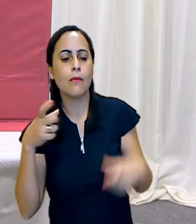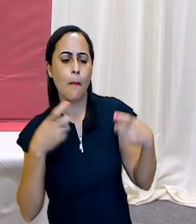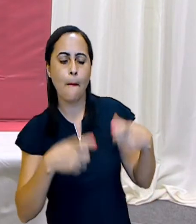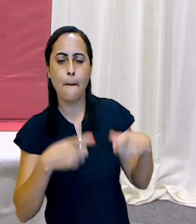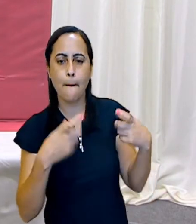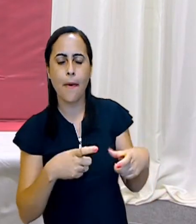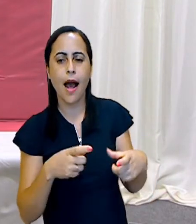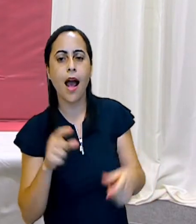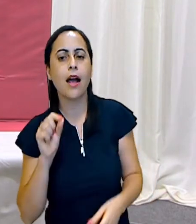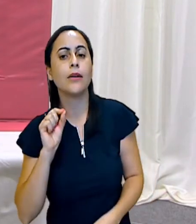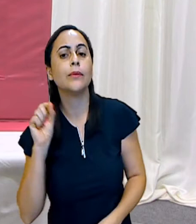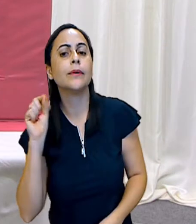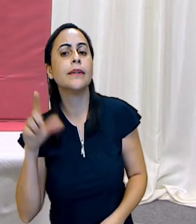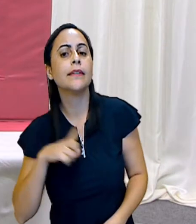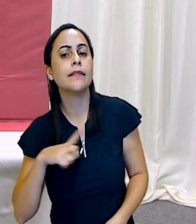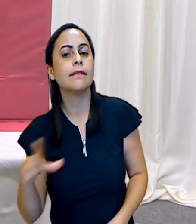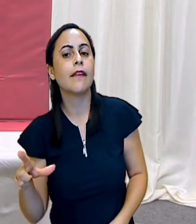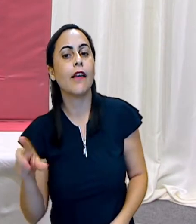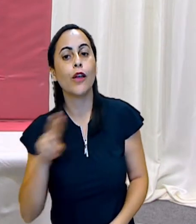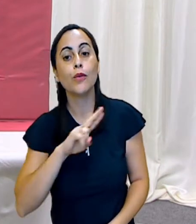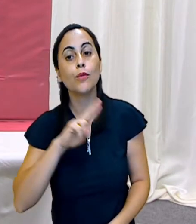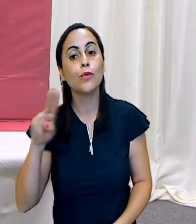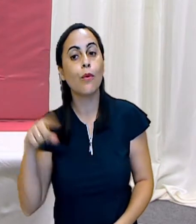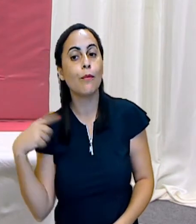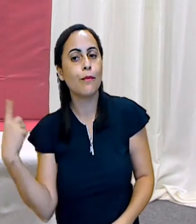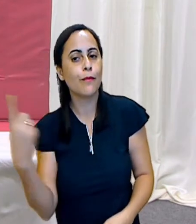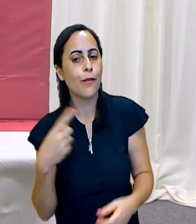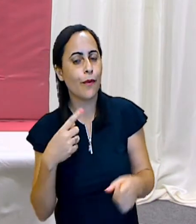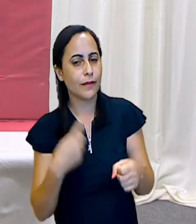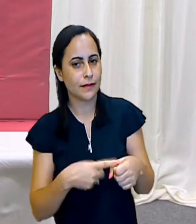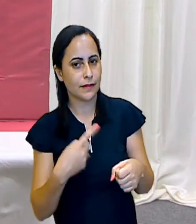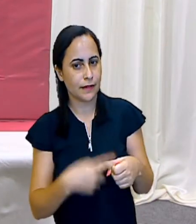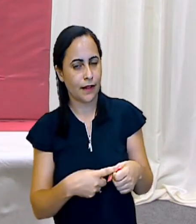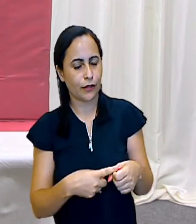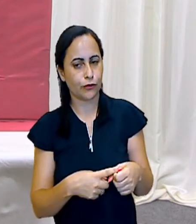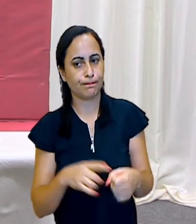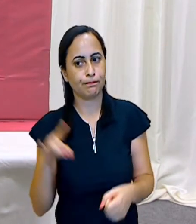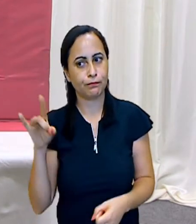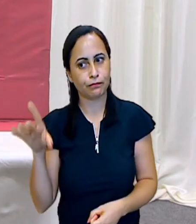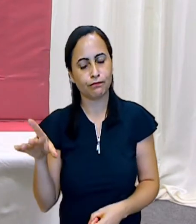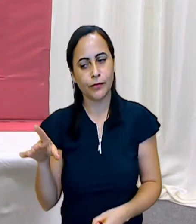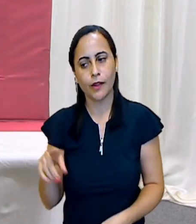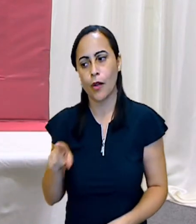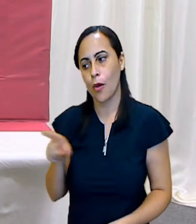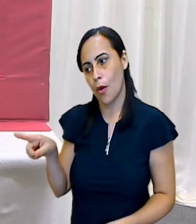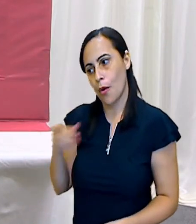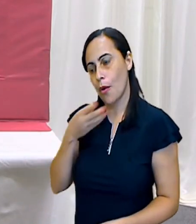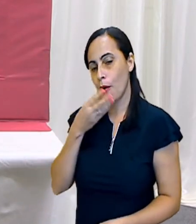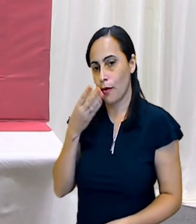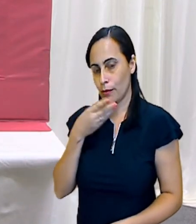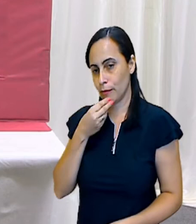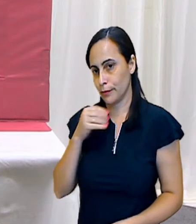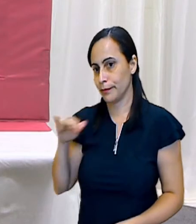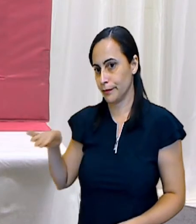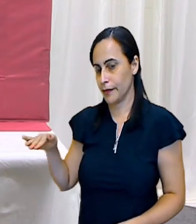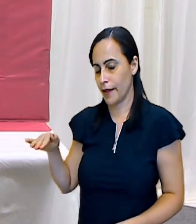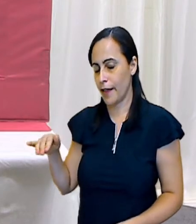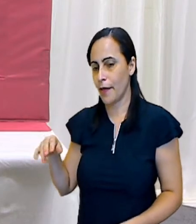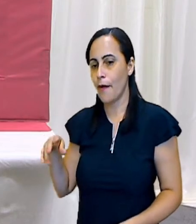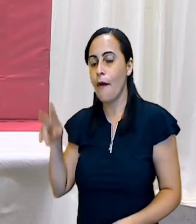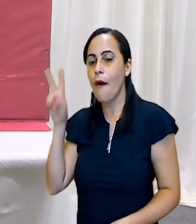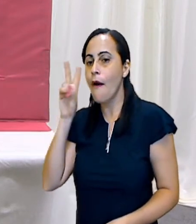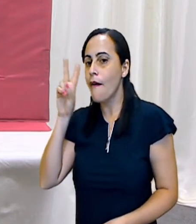o nome da nossa cidade. Vamos lá? Só que o Marcelo, ele vai ter que contar a história em outro lugar.